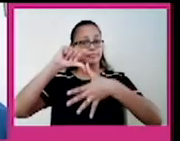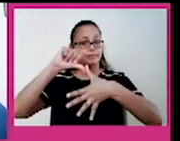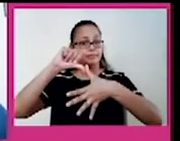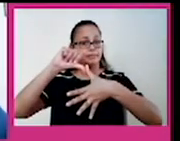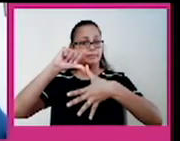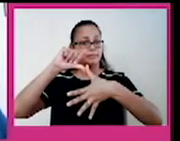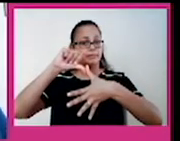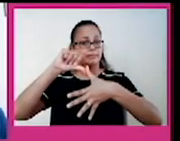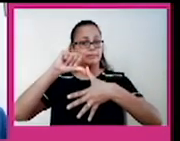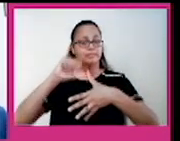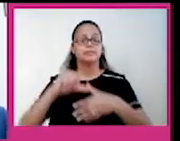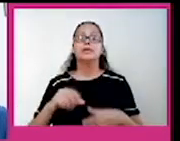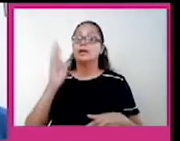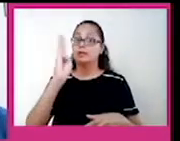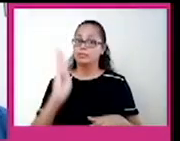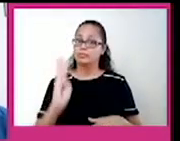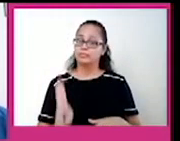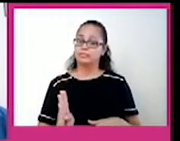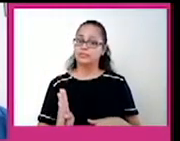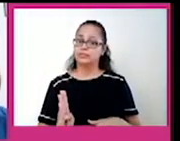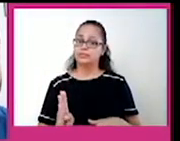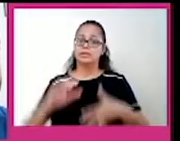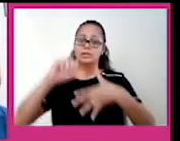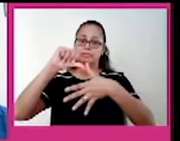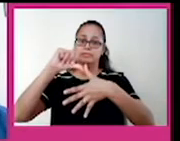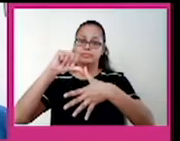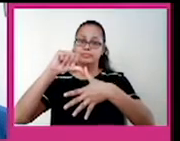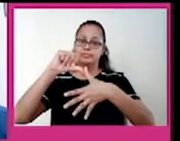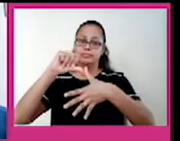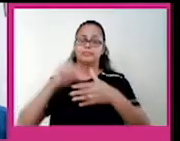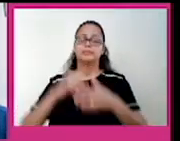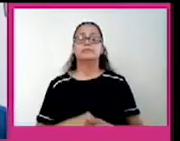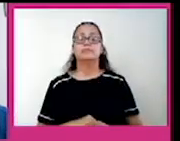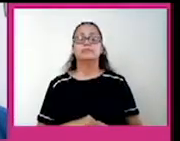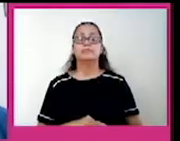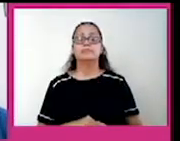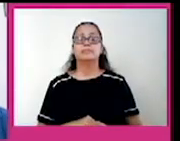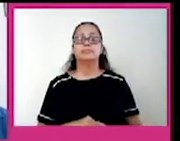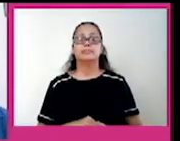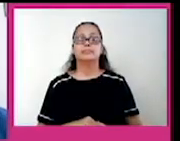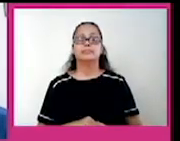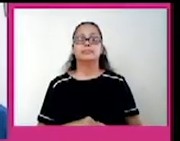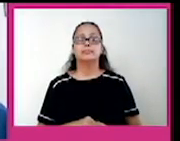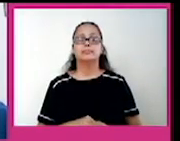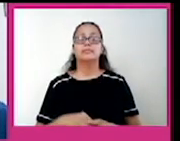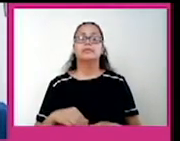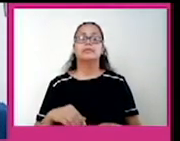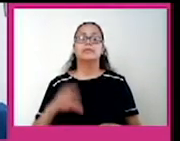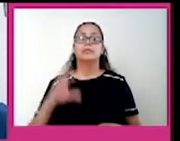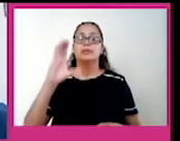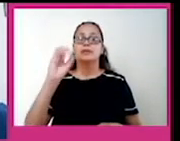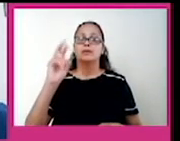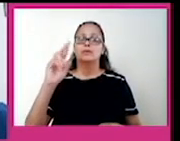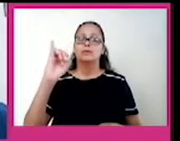é onde está localizado o nosso país. Na América do Sul nós temos destaque aí no que se refere ao relevo para a Cordilheira dos Andes. Acompanhe